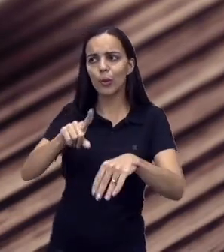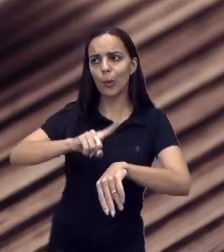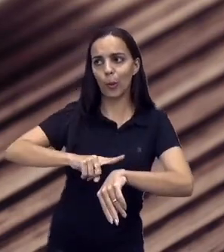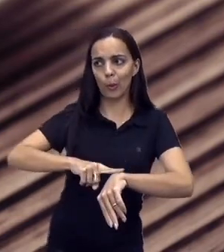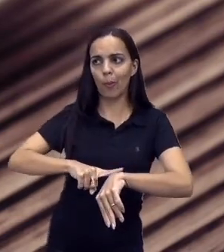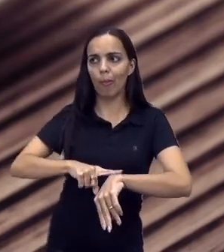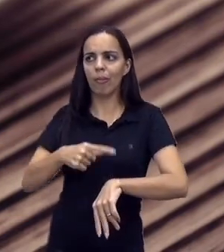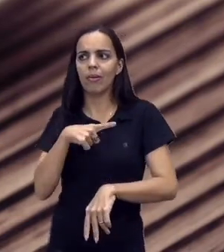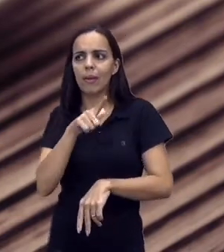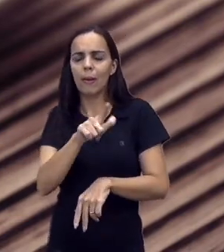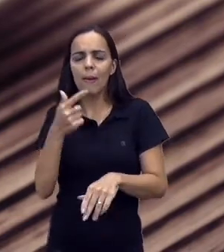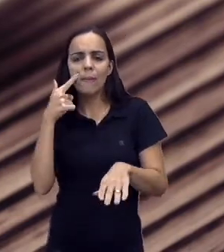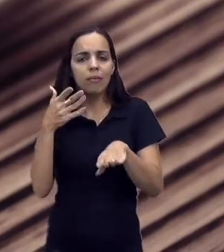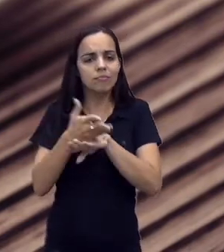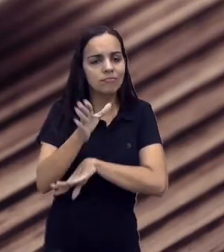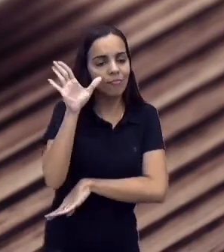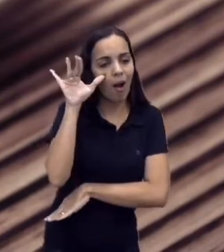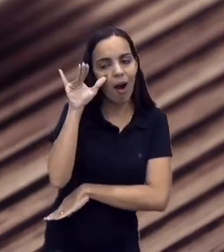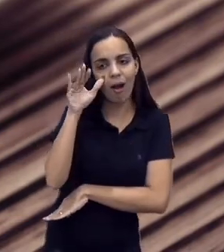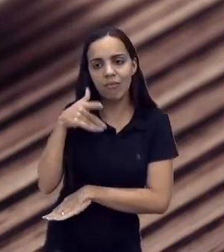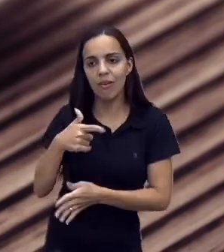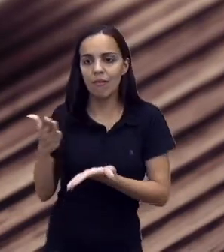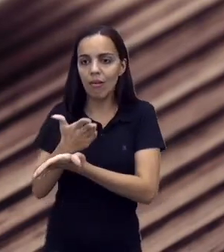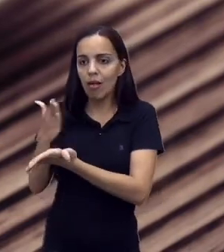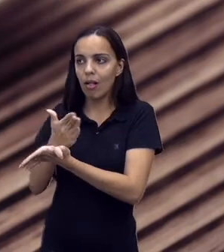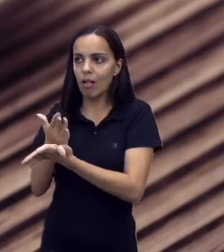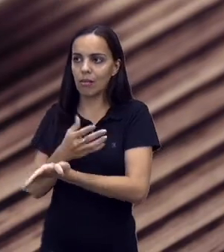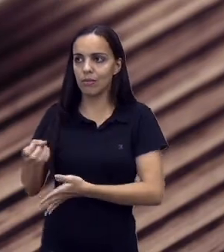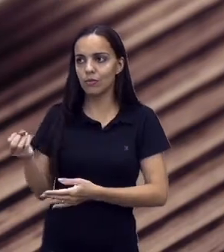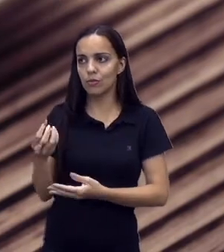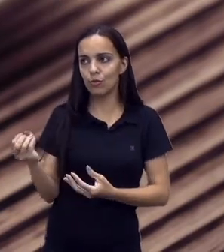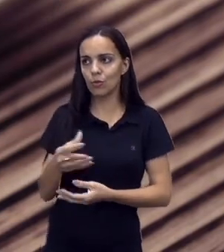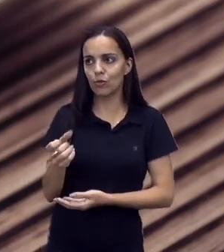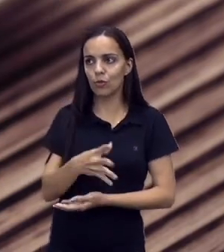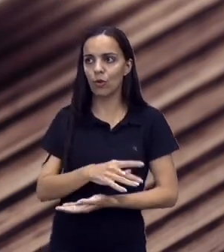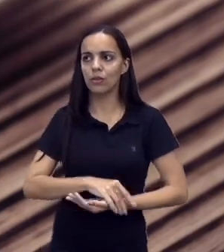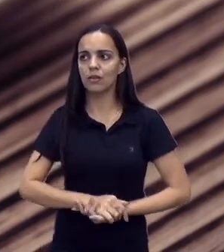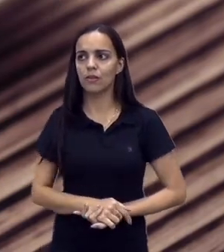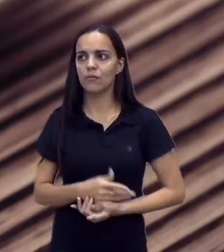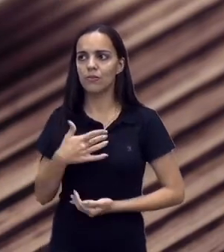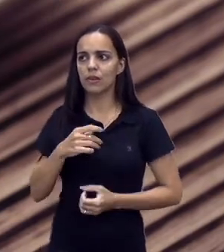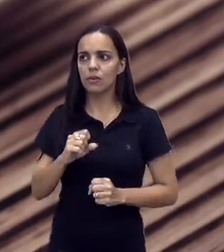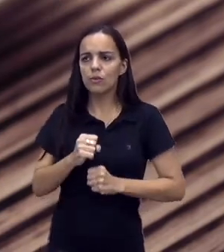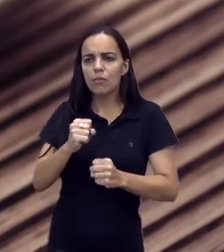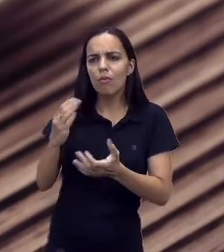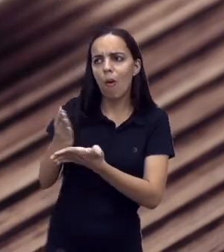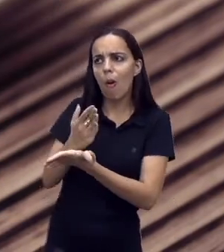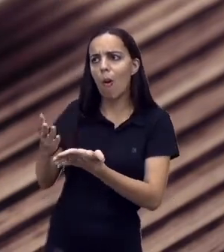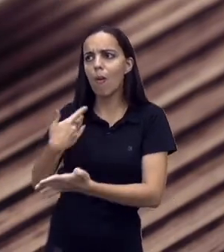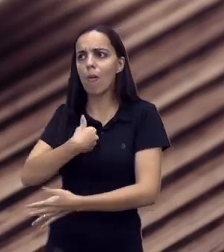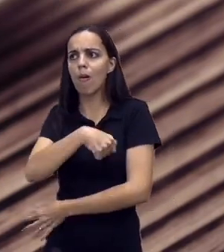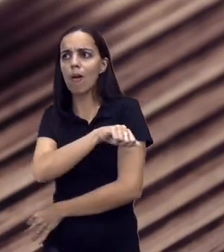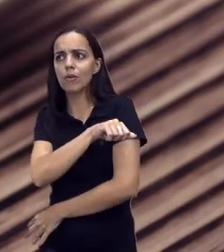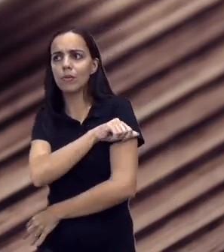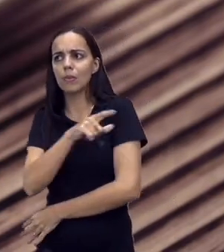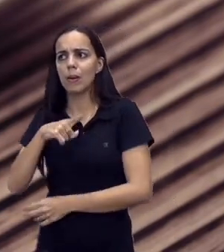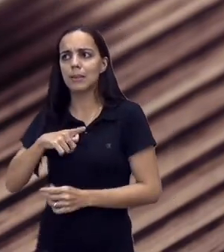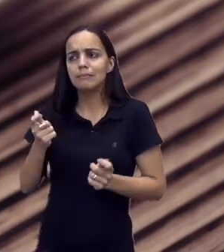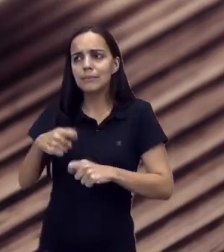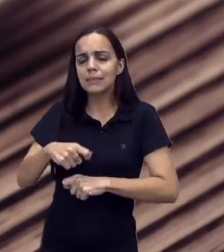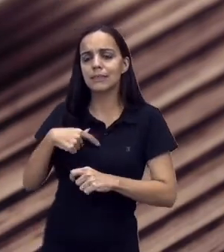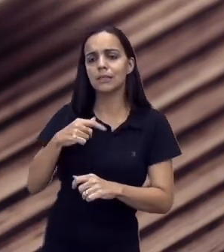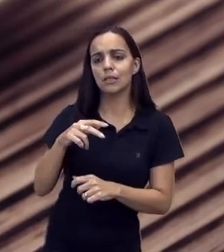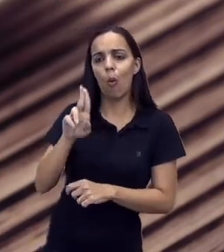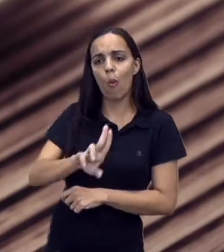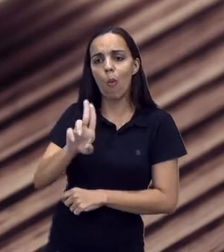online e podemos até baixar alguns livros didáticos. Pode ser que alguns alunos tentem usar a internet para outras